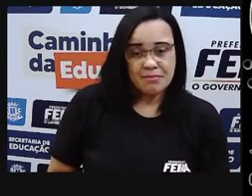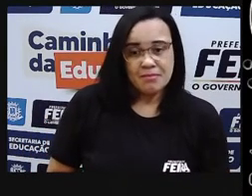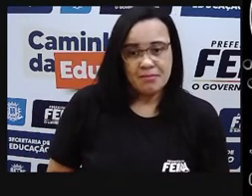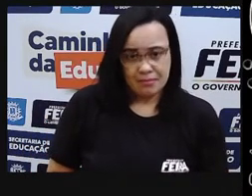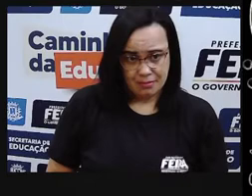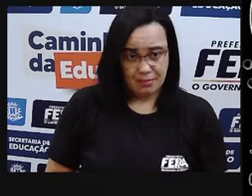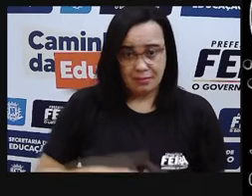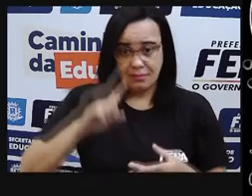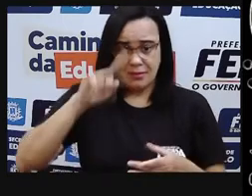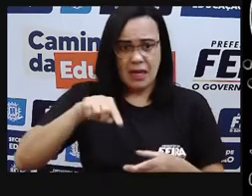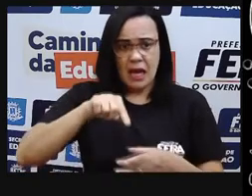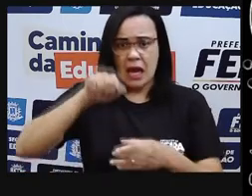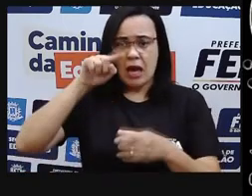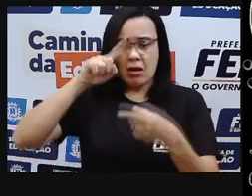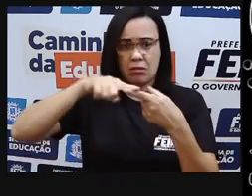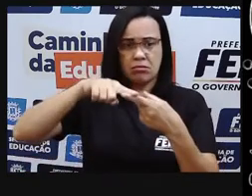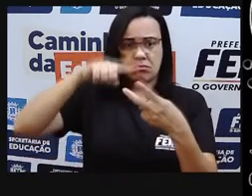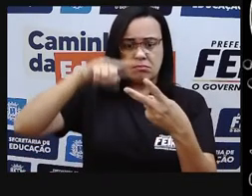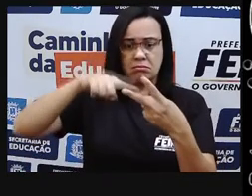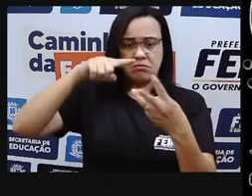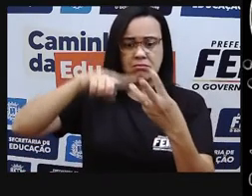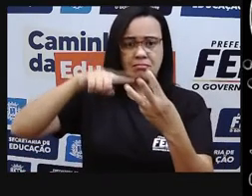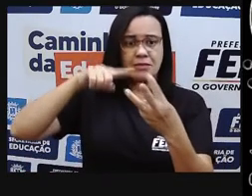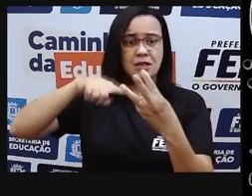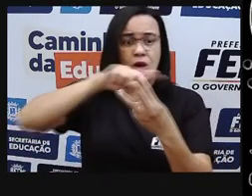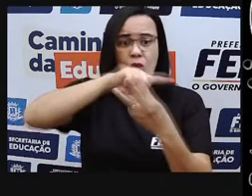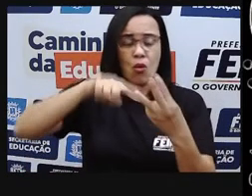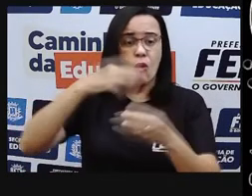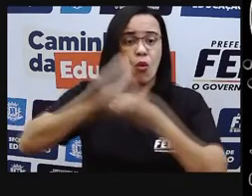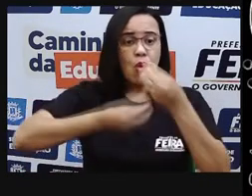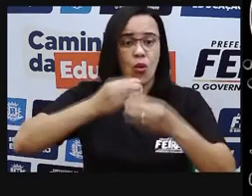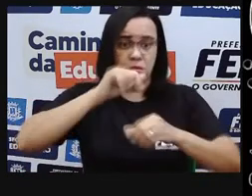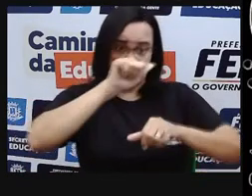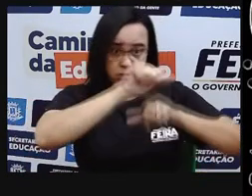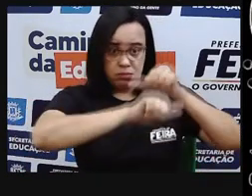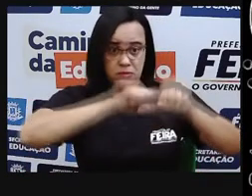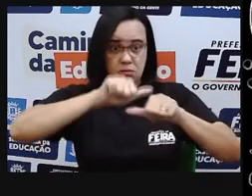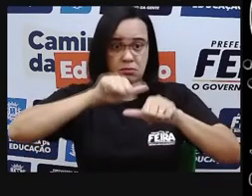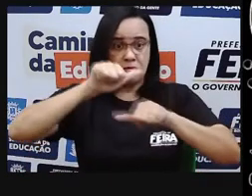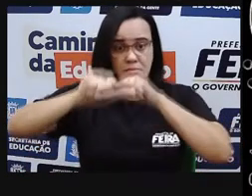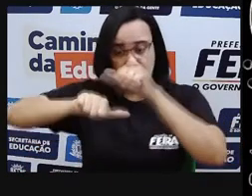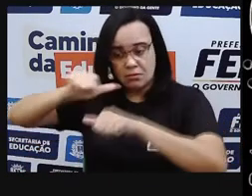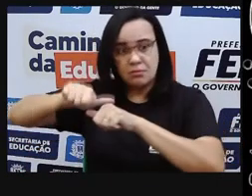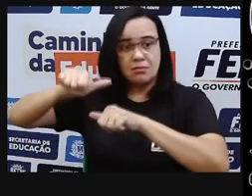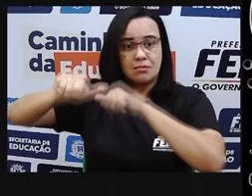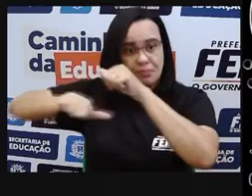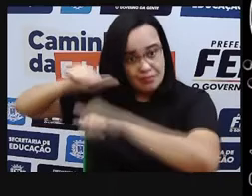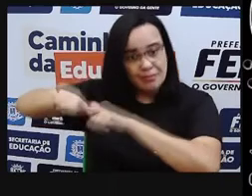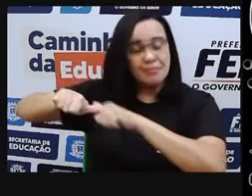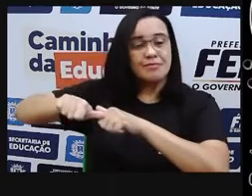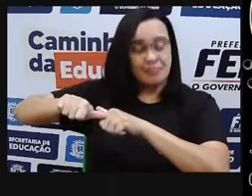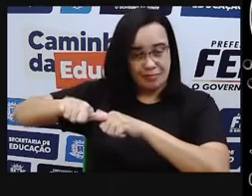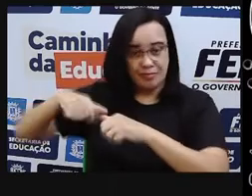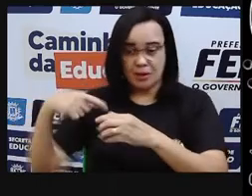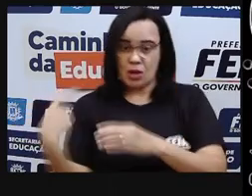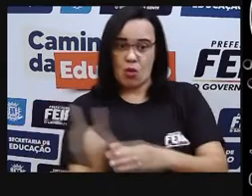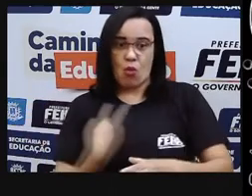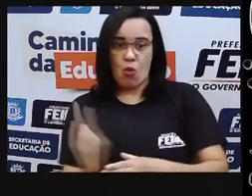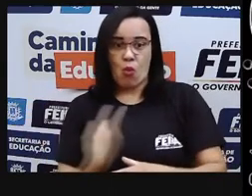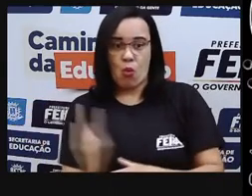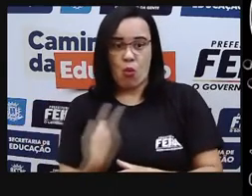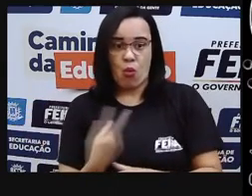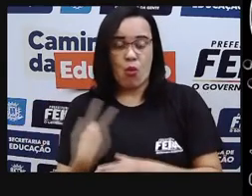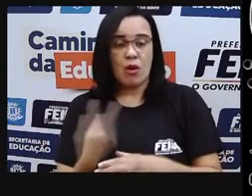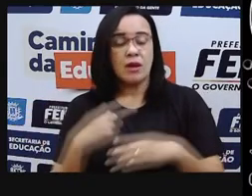para triturar o movimento, ou o seja, que eu esteja batendo ou misturando no meu liquidificador. Percebe, então,